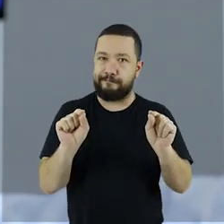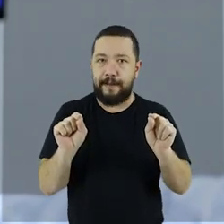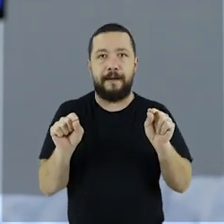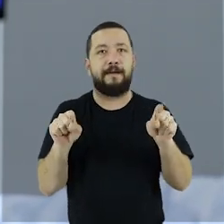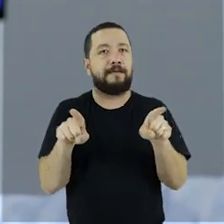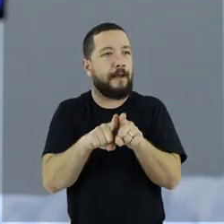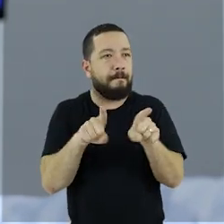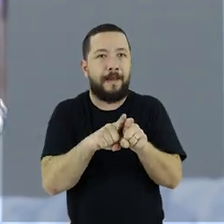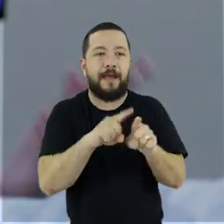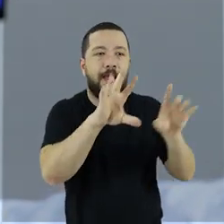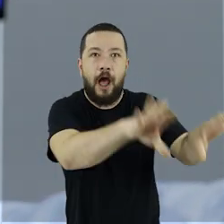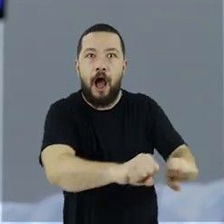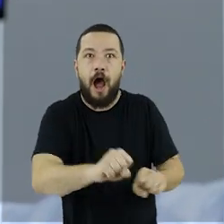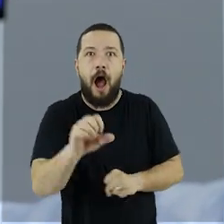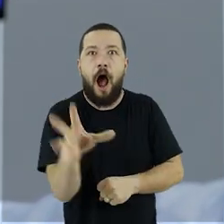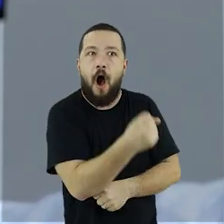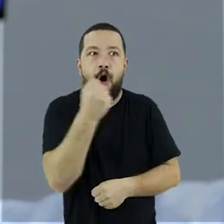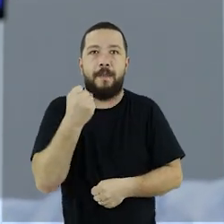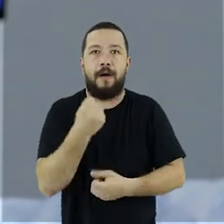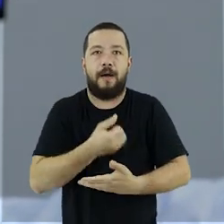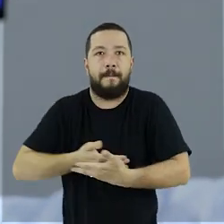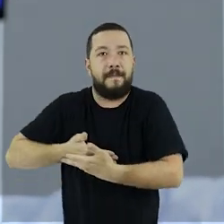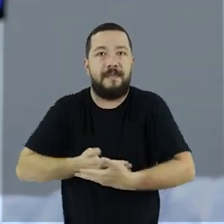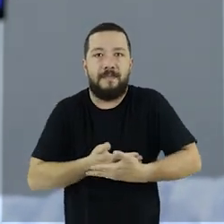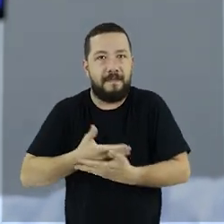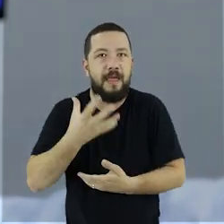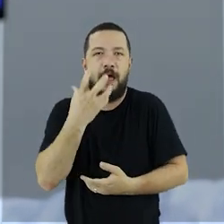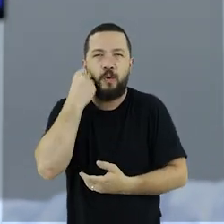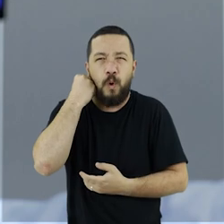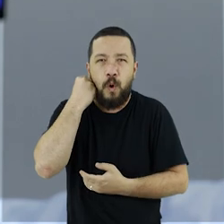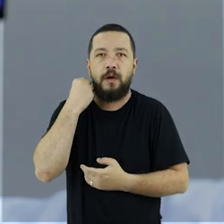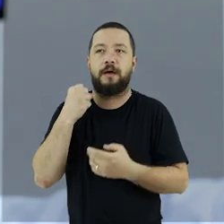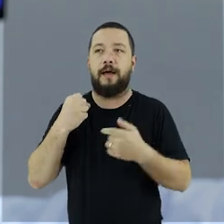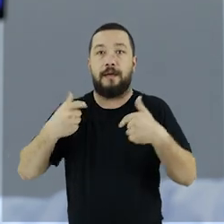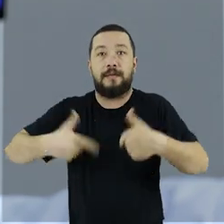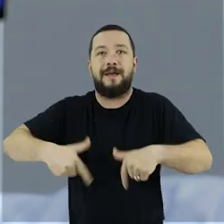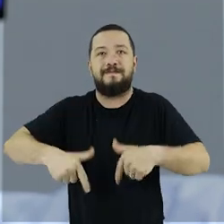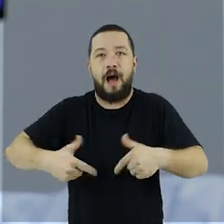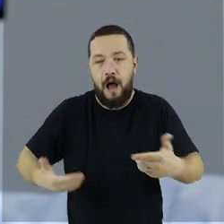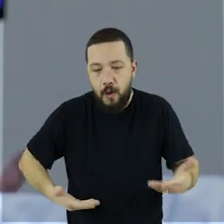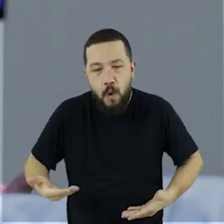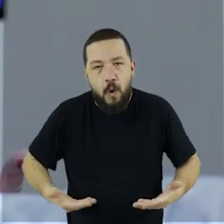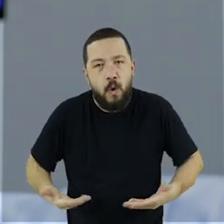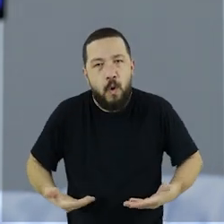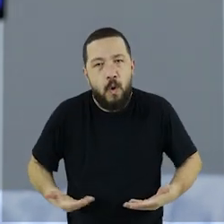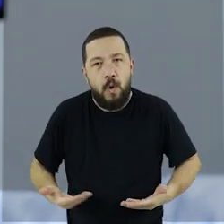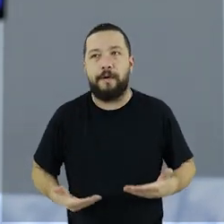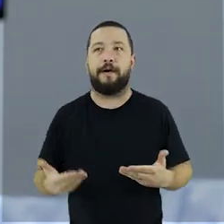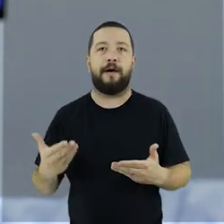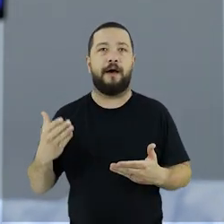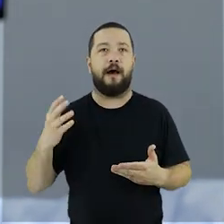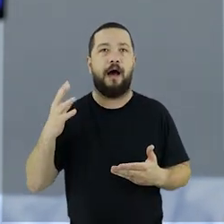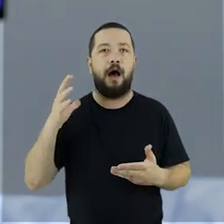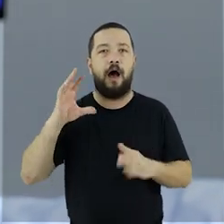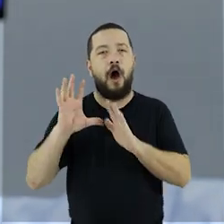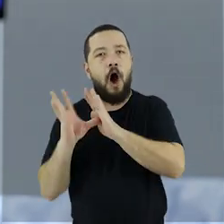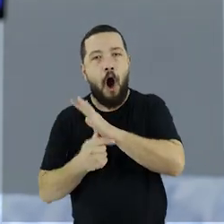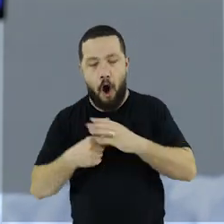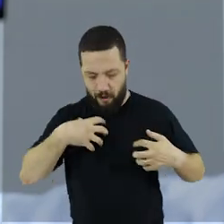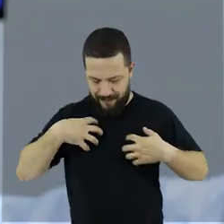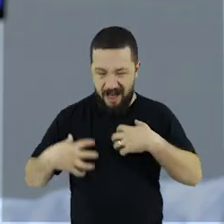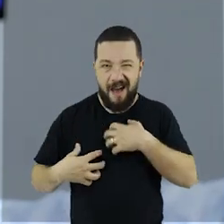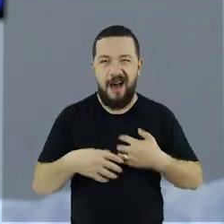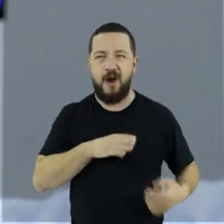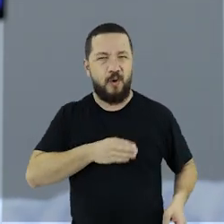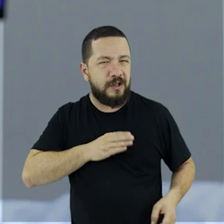seres humanos, adoção, trabalho escravo doméstico, retirada de órgãos,